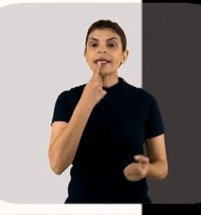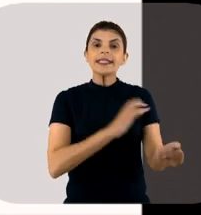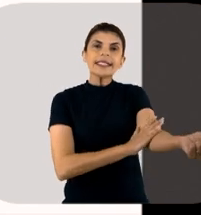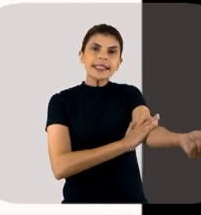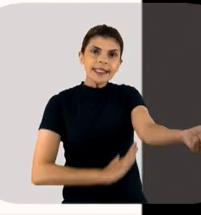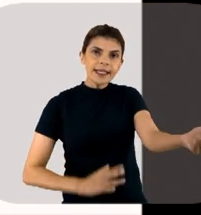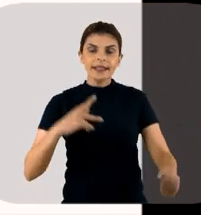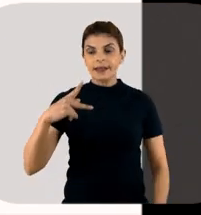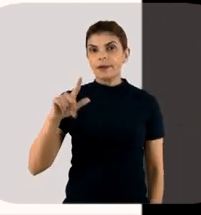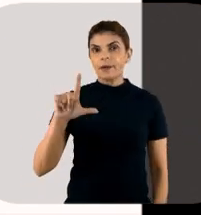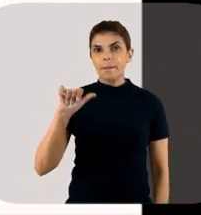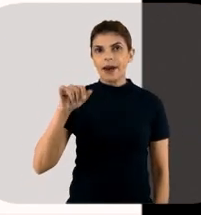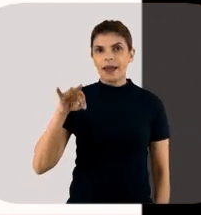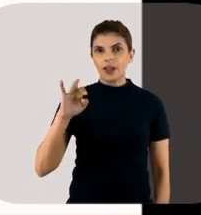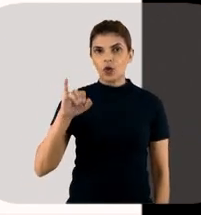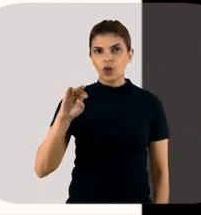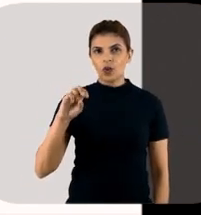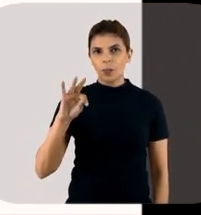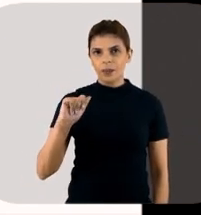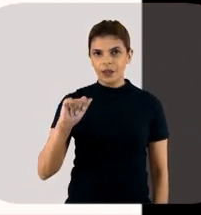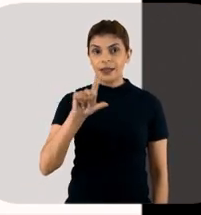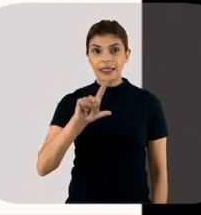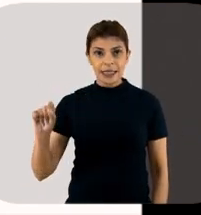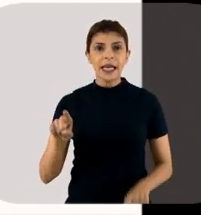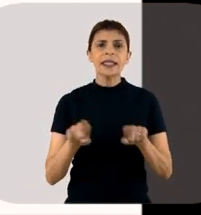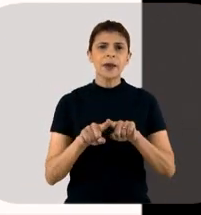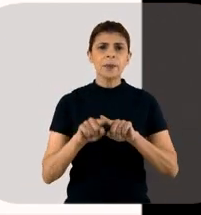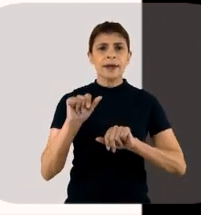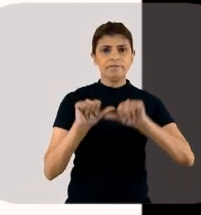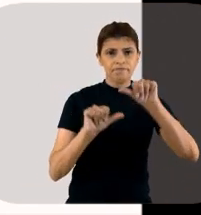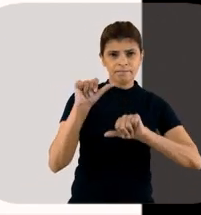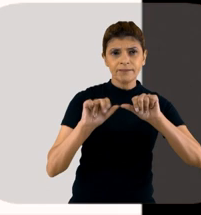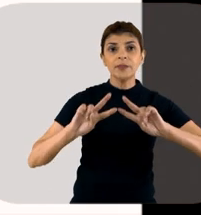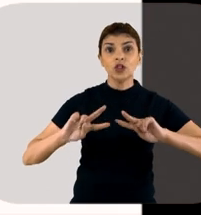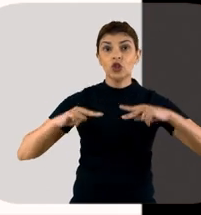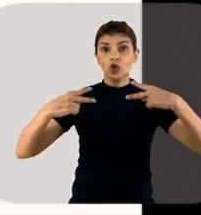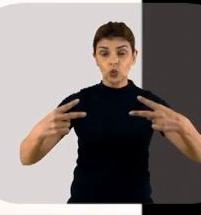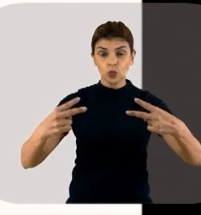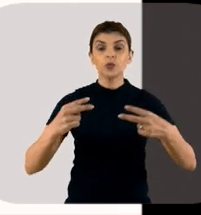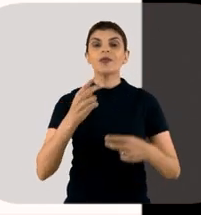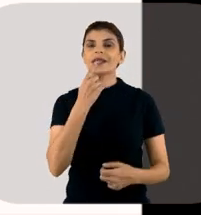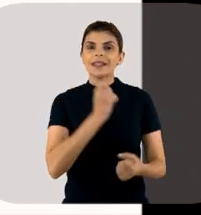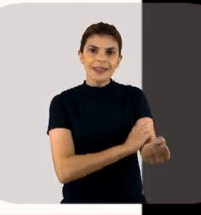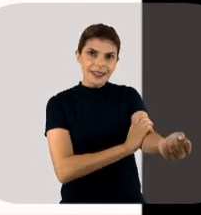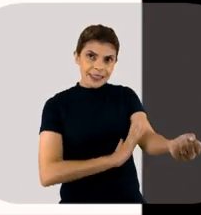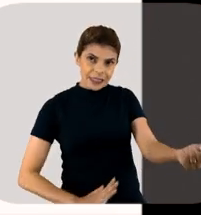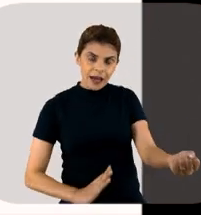plaquetopenia, alterações da bilirilbina, o distúrbio de coagulação,